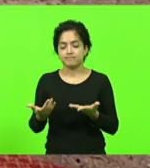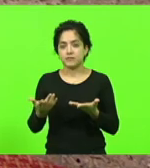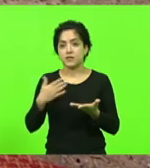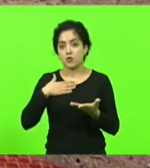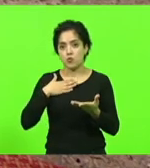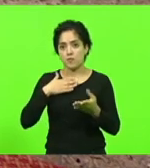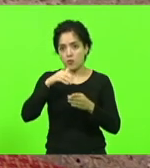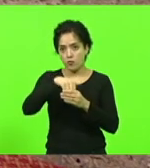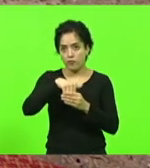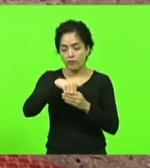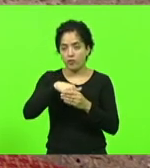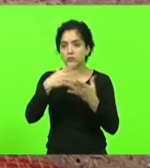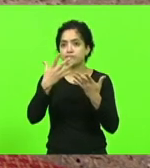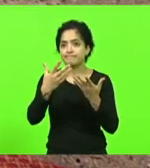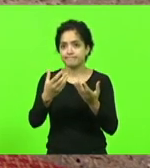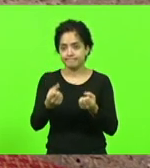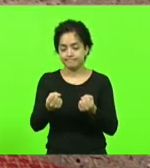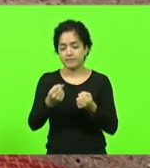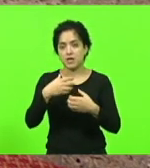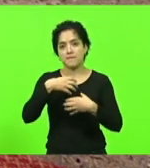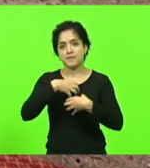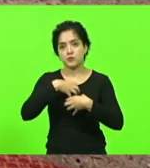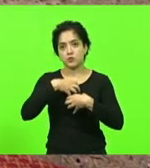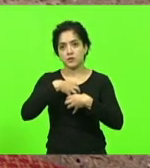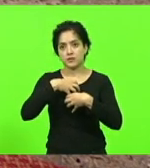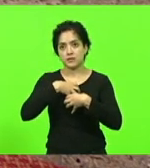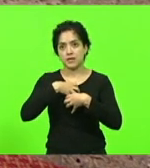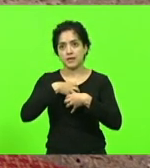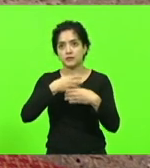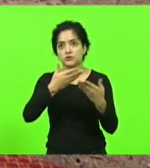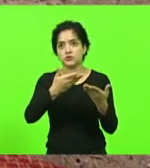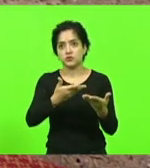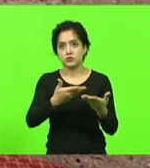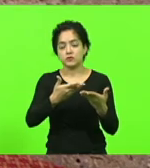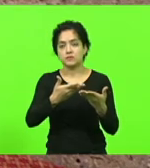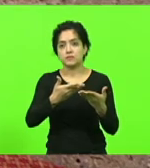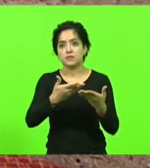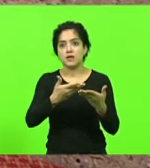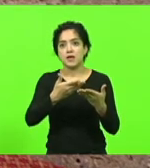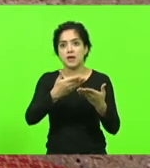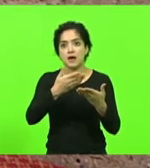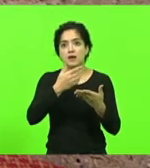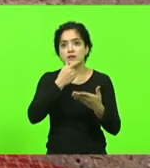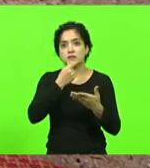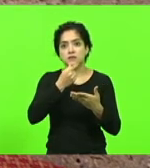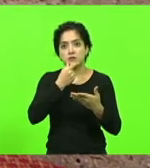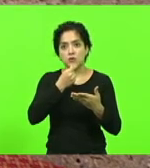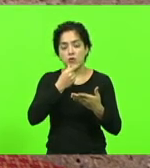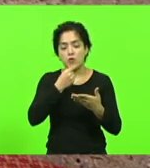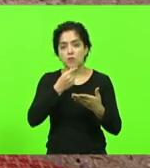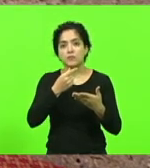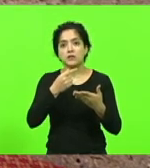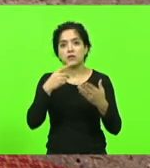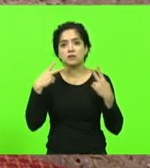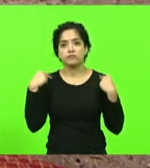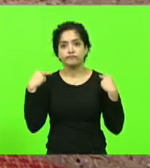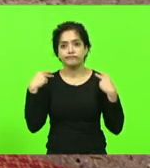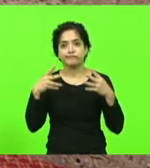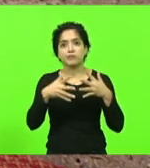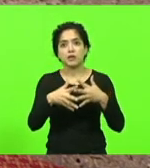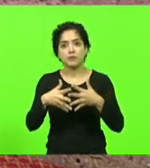favorável e minha solidariedade, inclusive, a esse caminhoneiro que como milhares de caminhoneiros nesse país